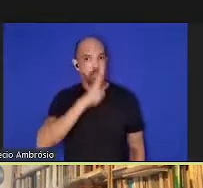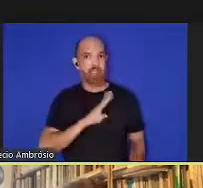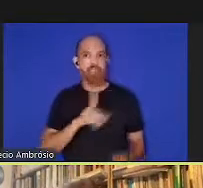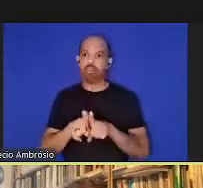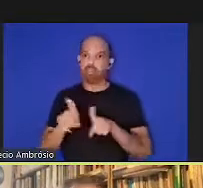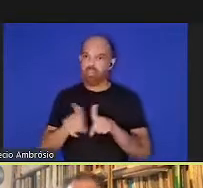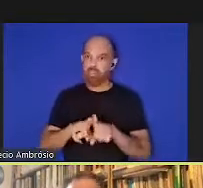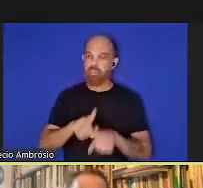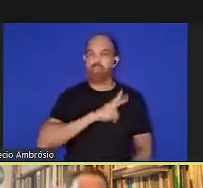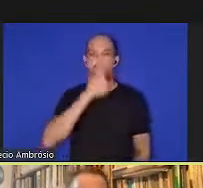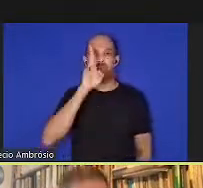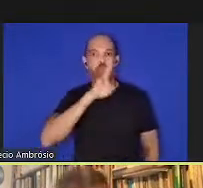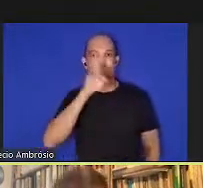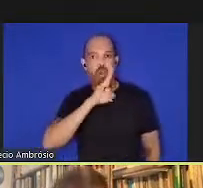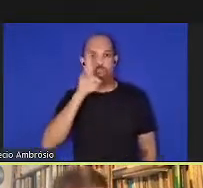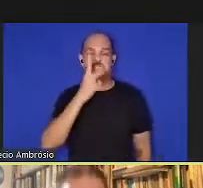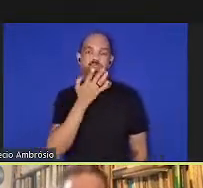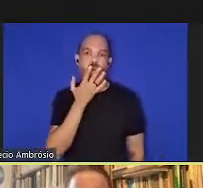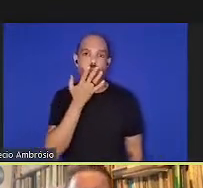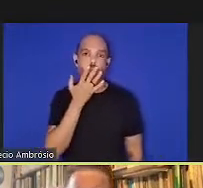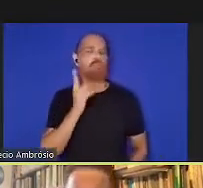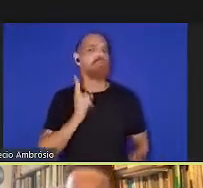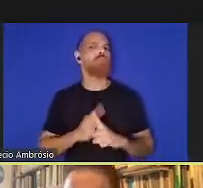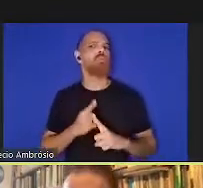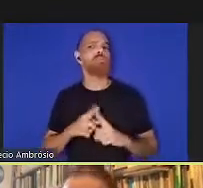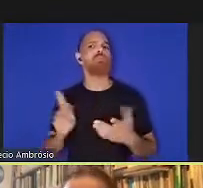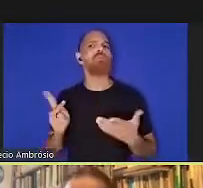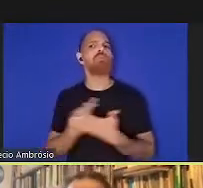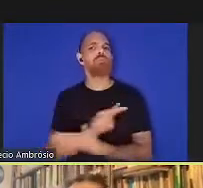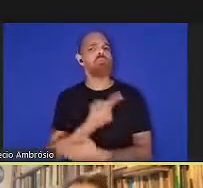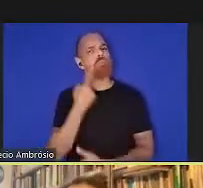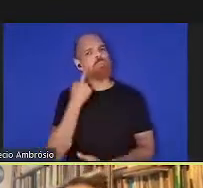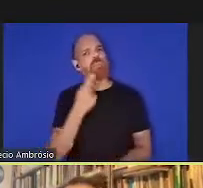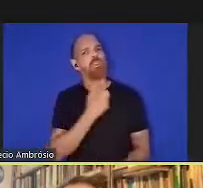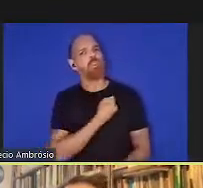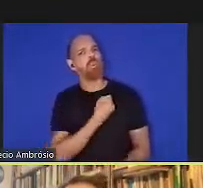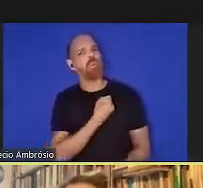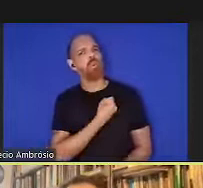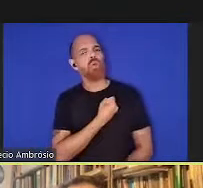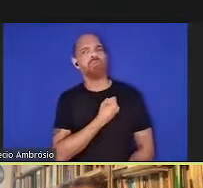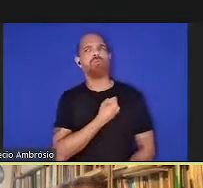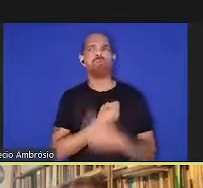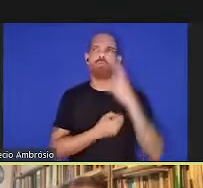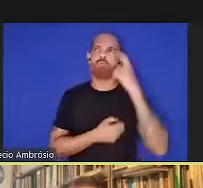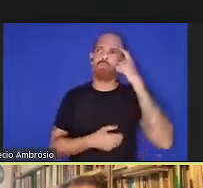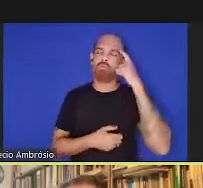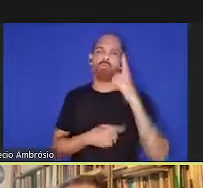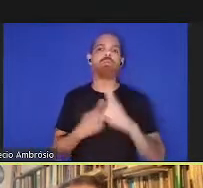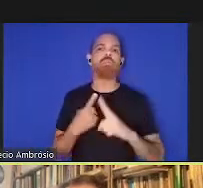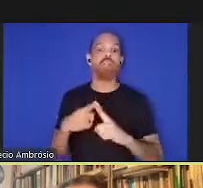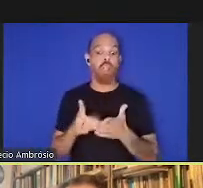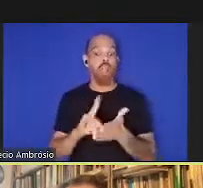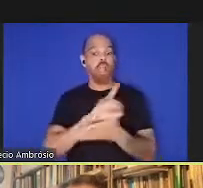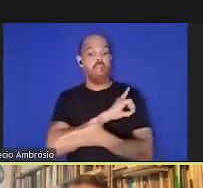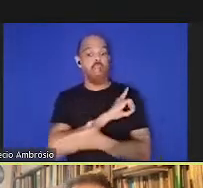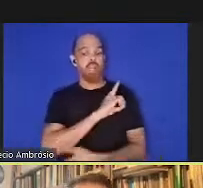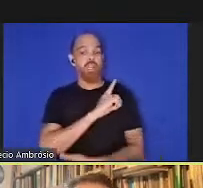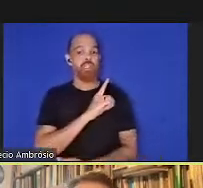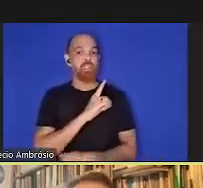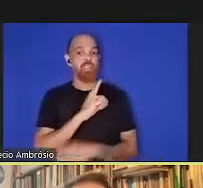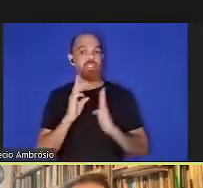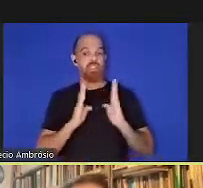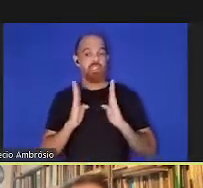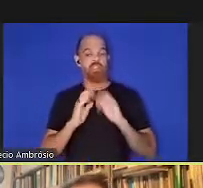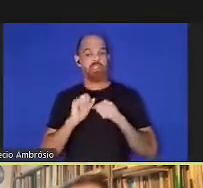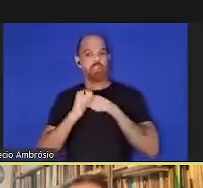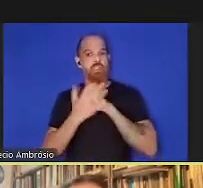mais intensa, e por que eu observei esses números e por que eu queria pensar neles, porque antes da pandemia nós estávamos